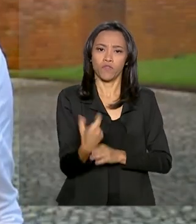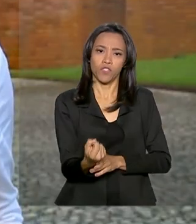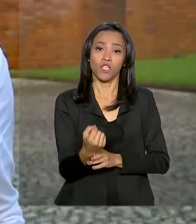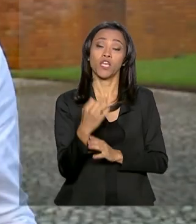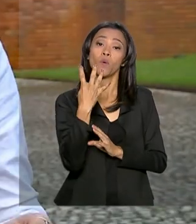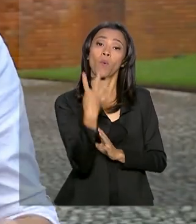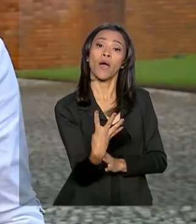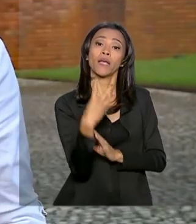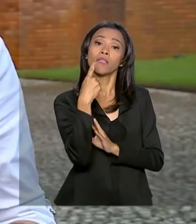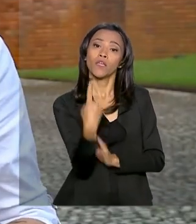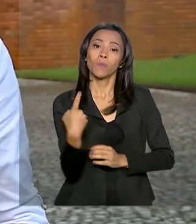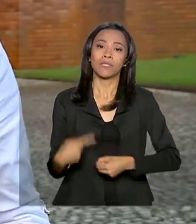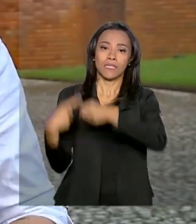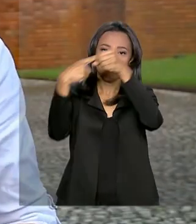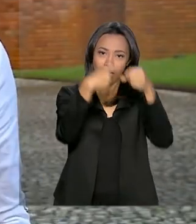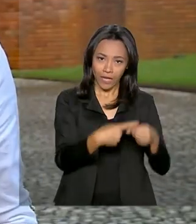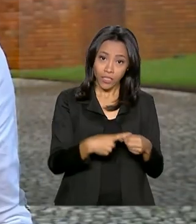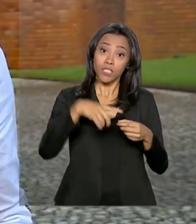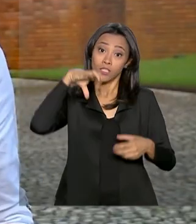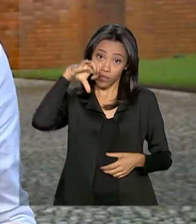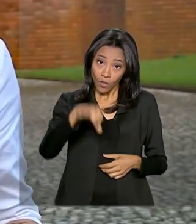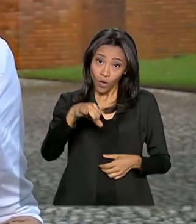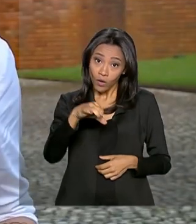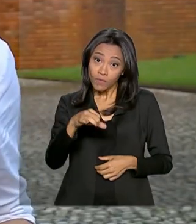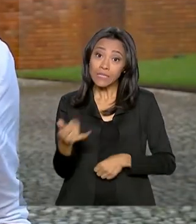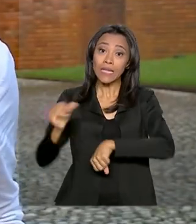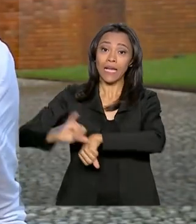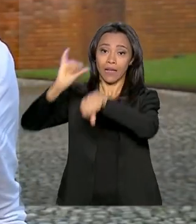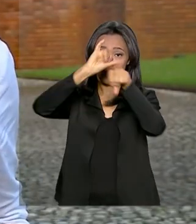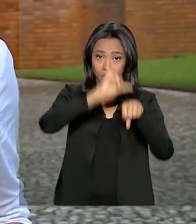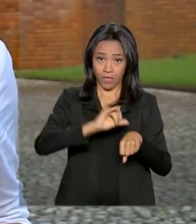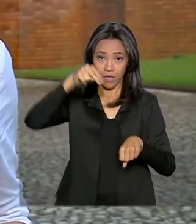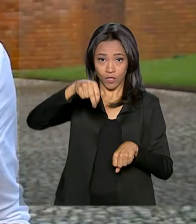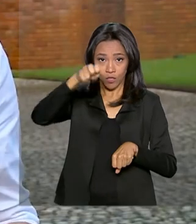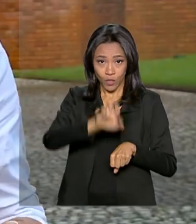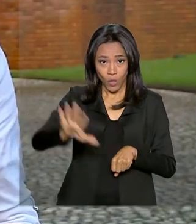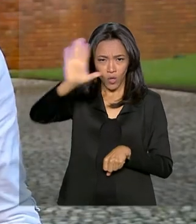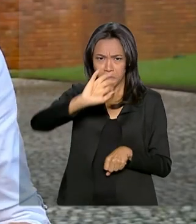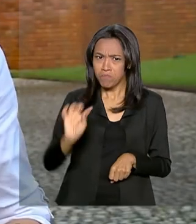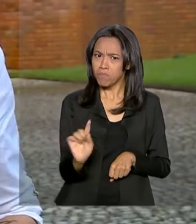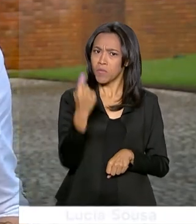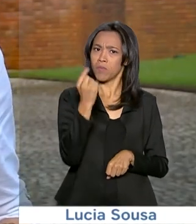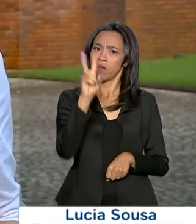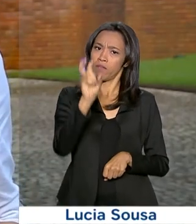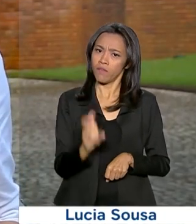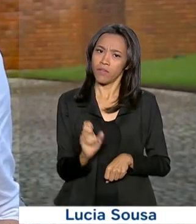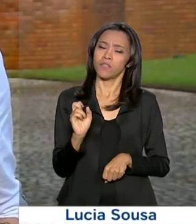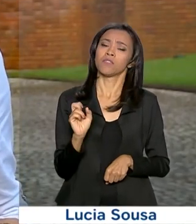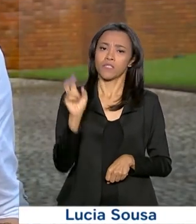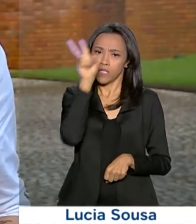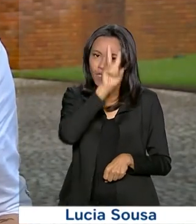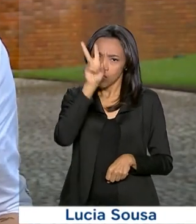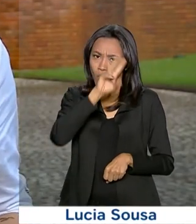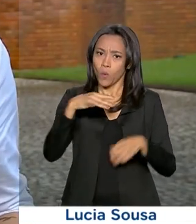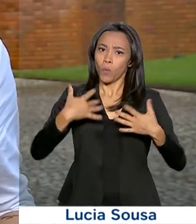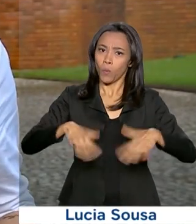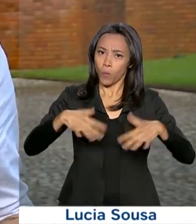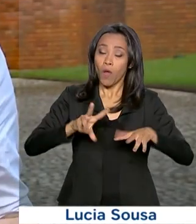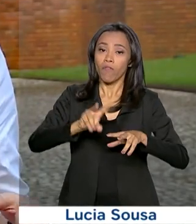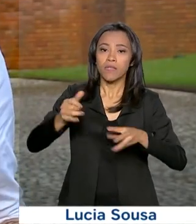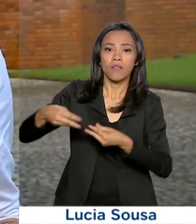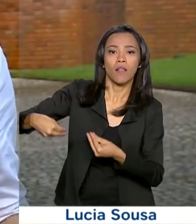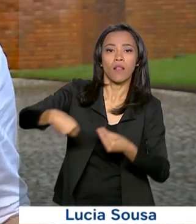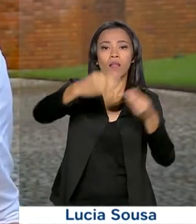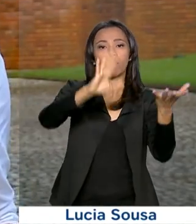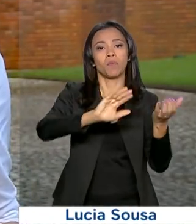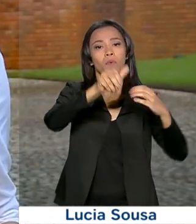cidades e nas nove capitais do Nordeste. Pela primeira vez na história, o Plano de Desenvolvimento do Nordeste será encaminhado ao